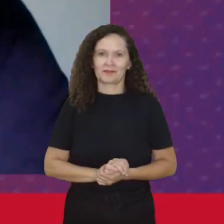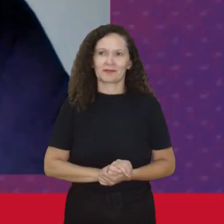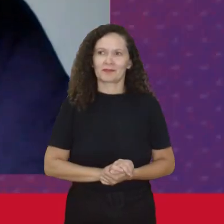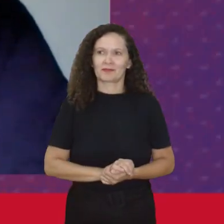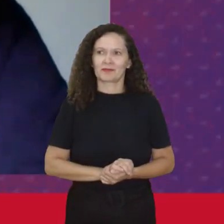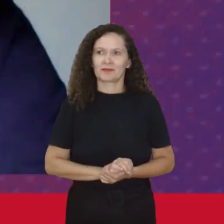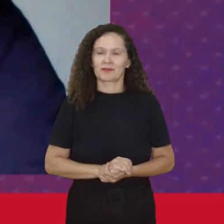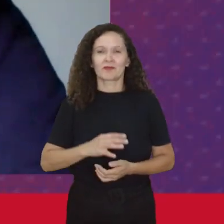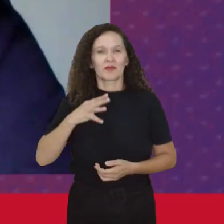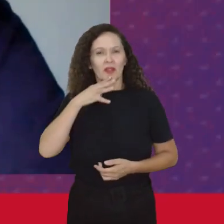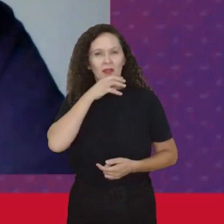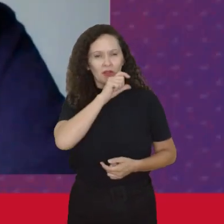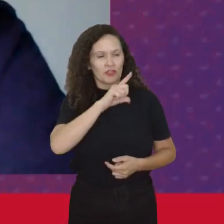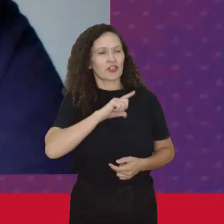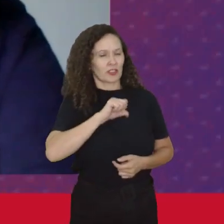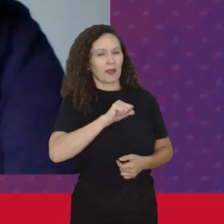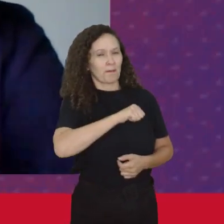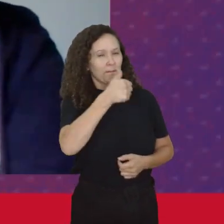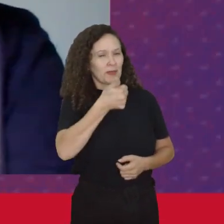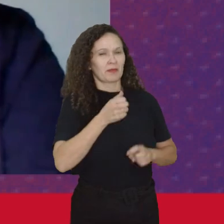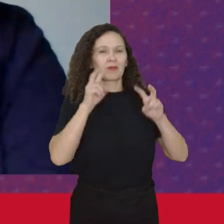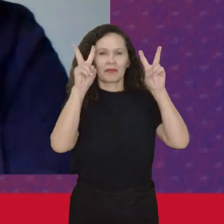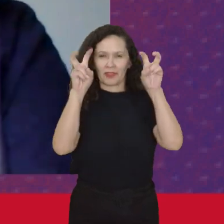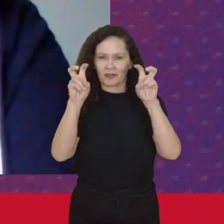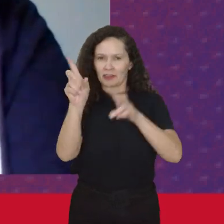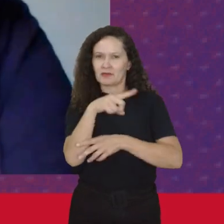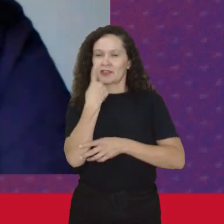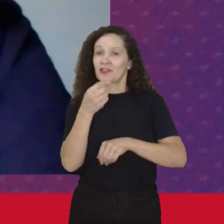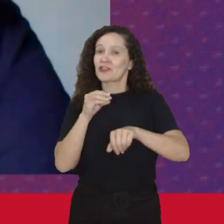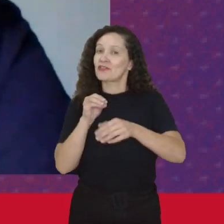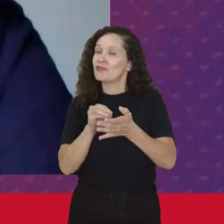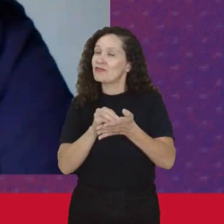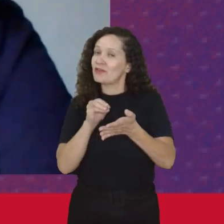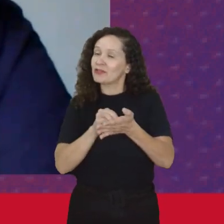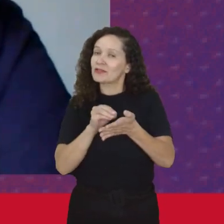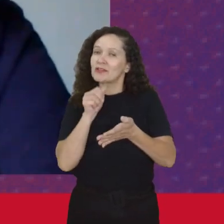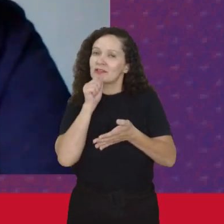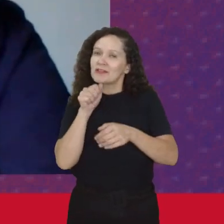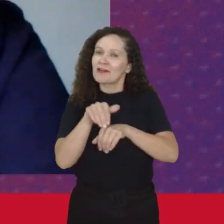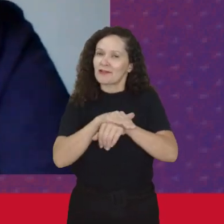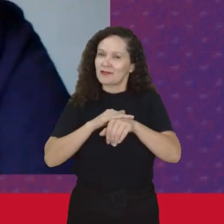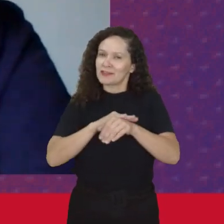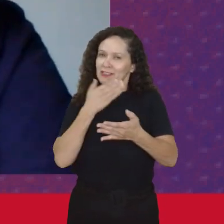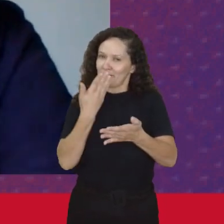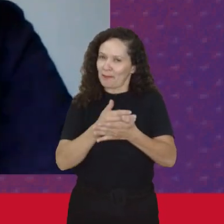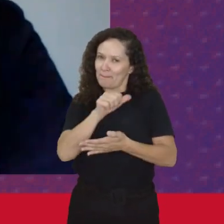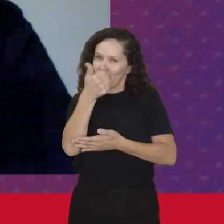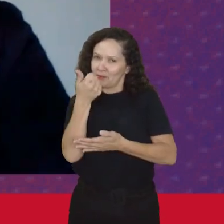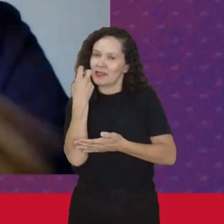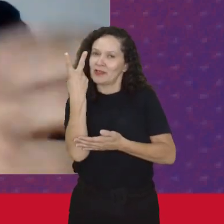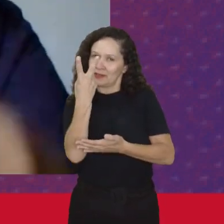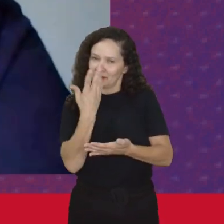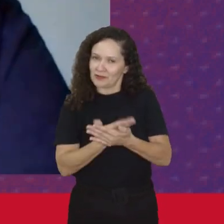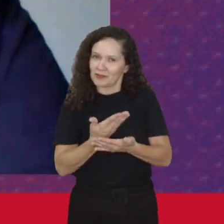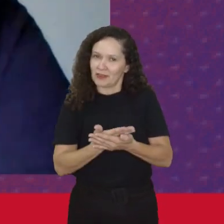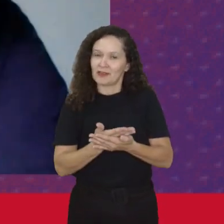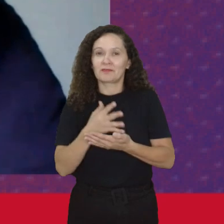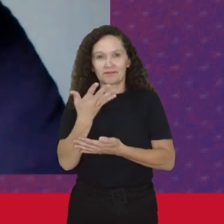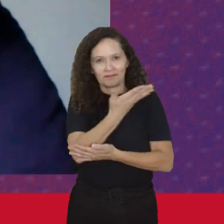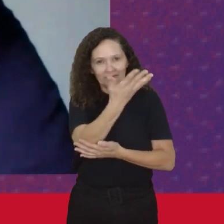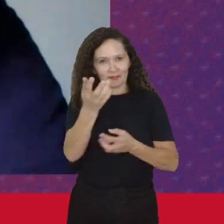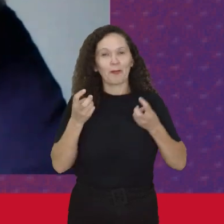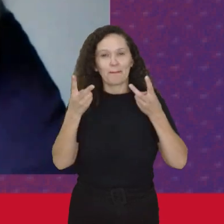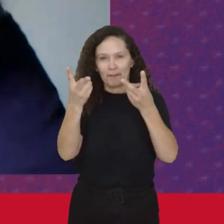Acho que tem Uma primeira Questão Que a gente Não falou Na aula Na primeira E na segunda Aula Mas que acho Que vocês